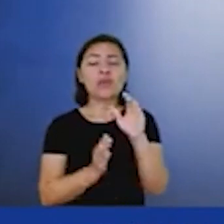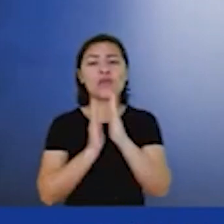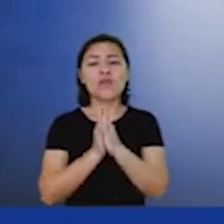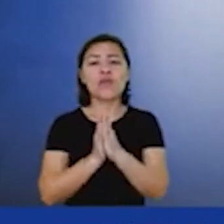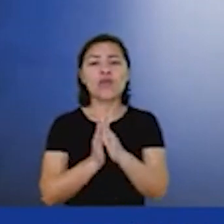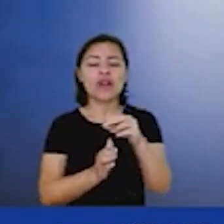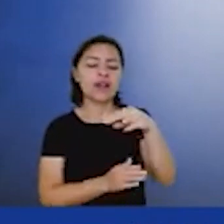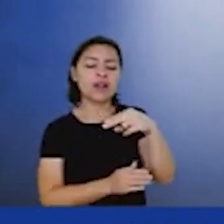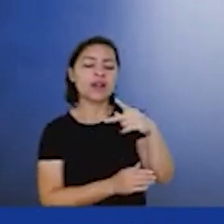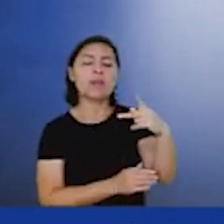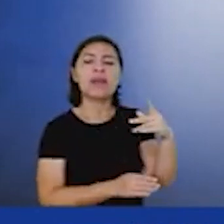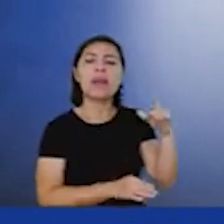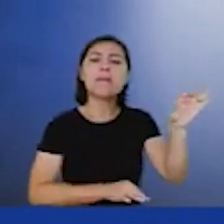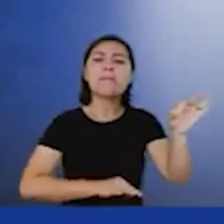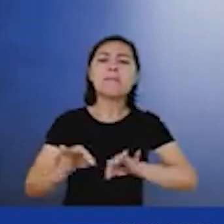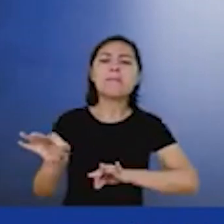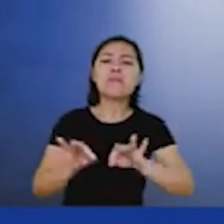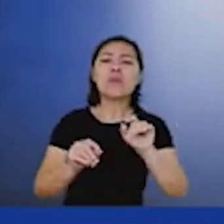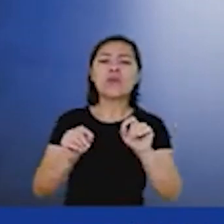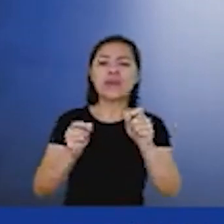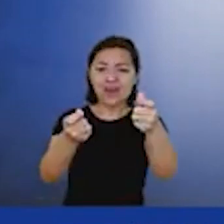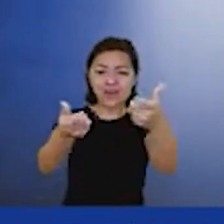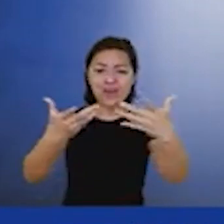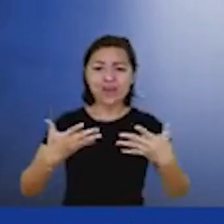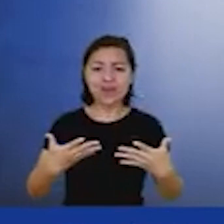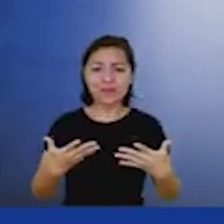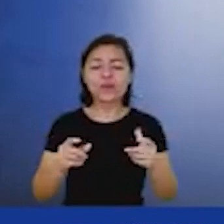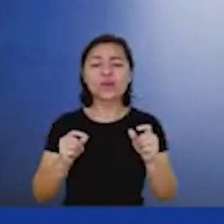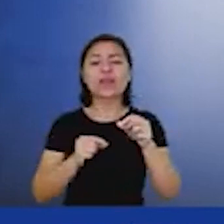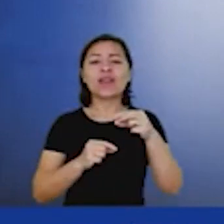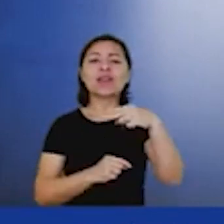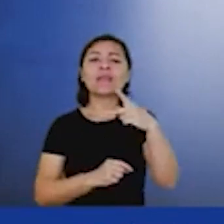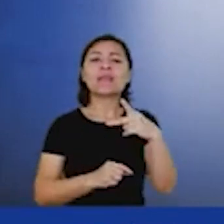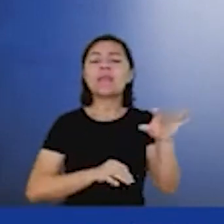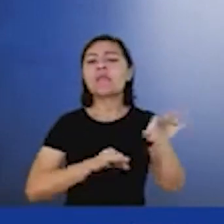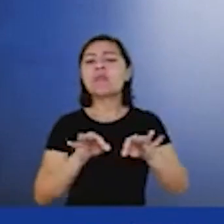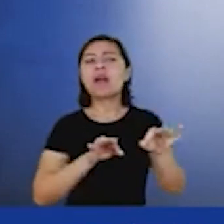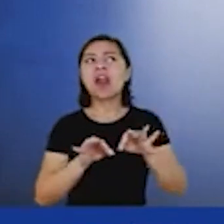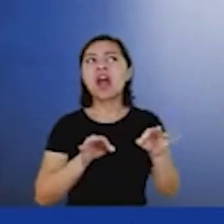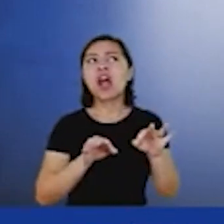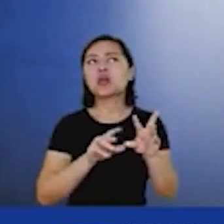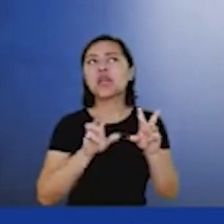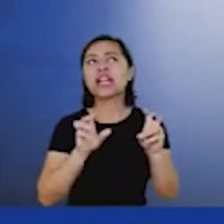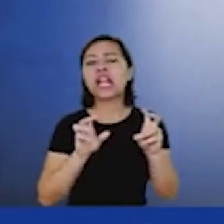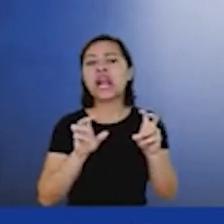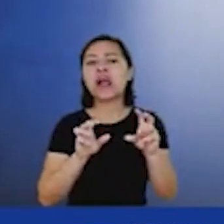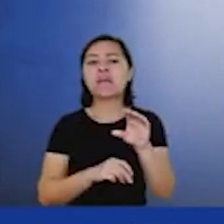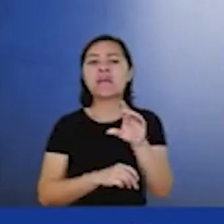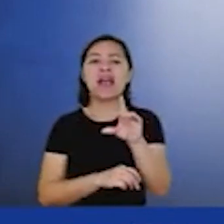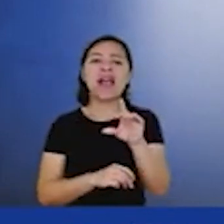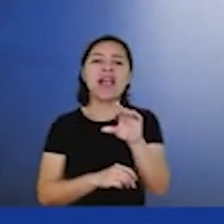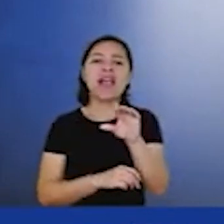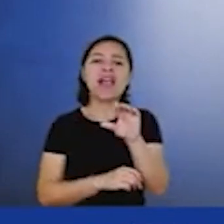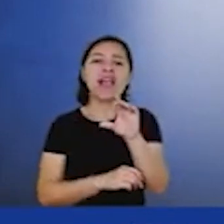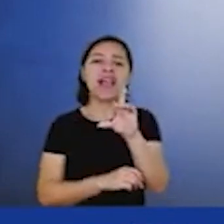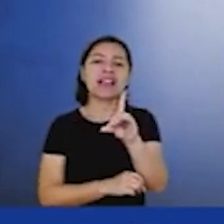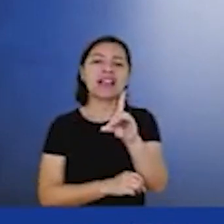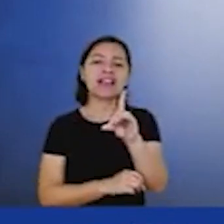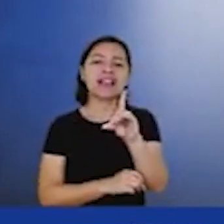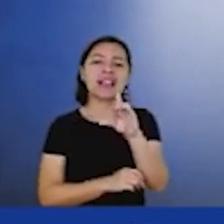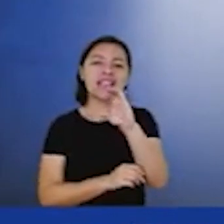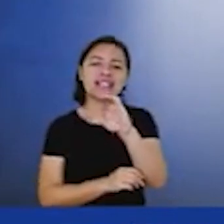contar aqui um pouco para a gente, o a NP está preparando no sentido de descarbonização do setor de óleo e gás e inovações?